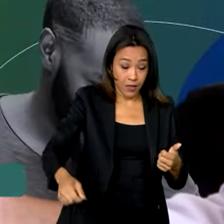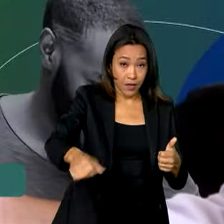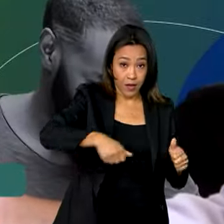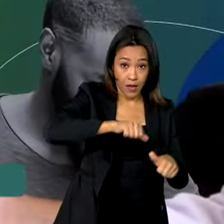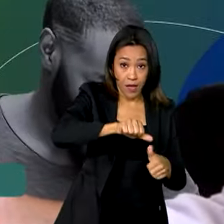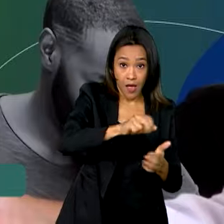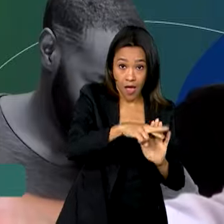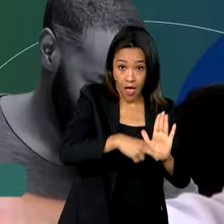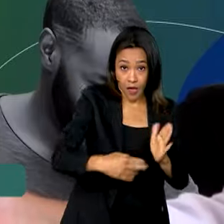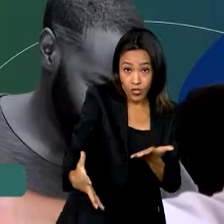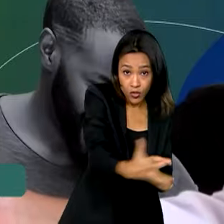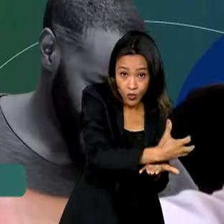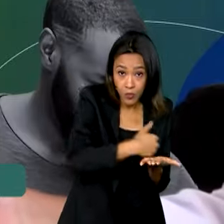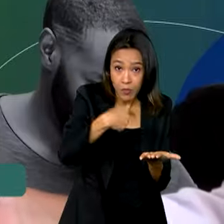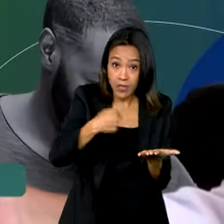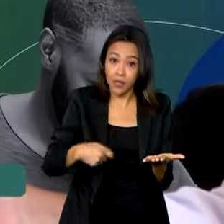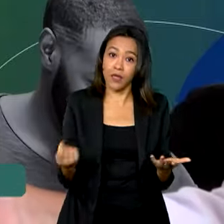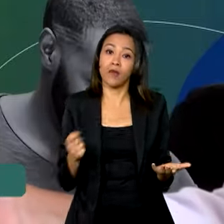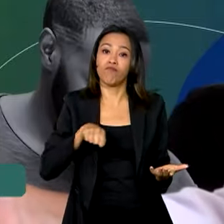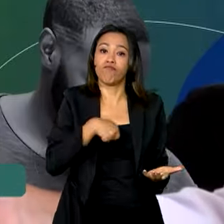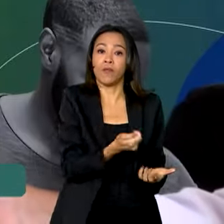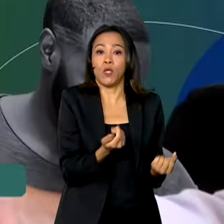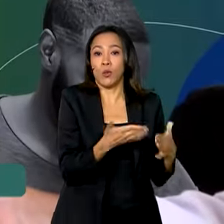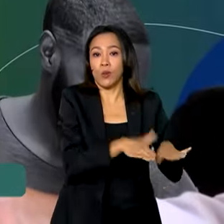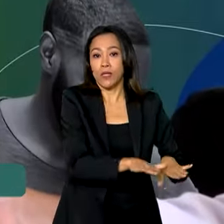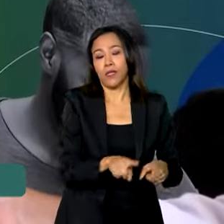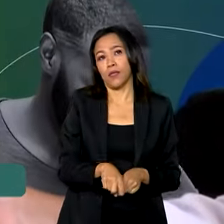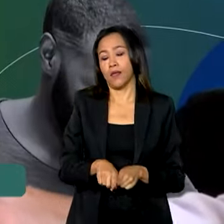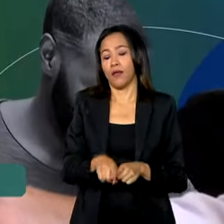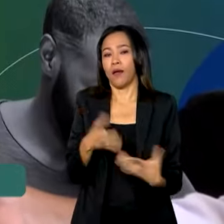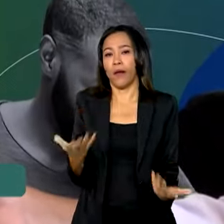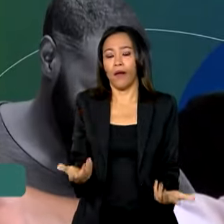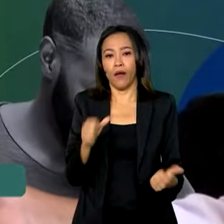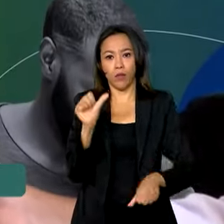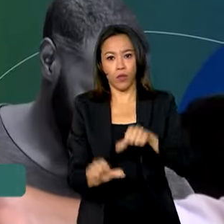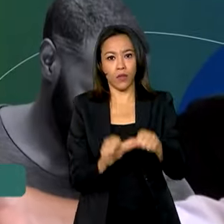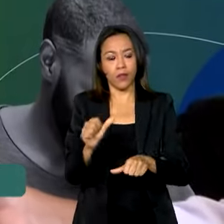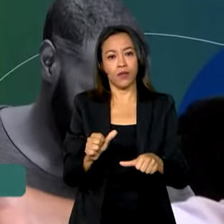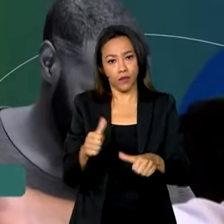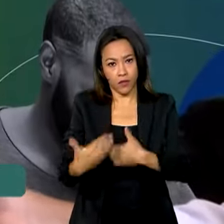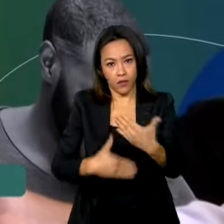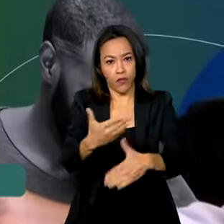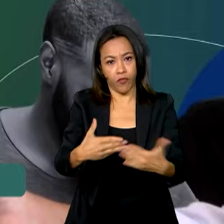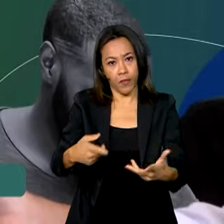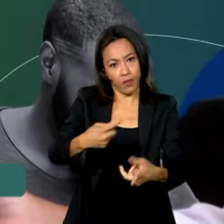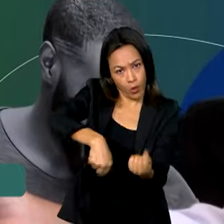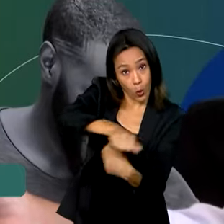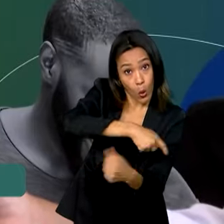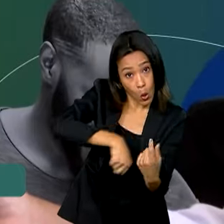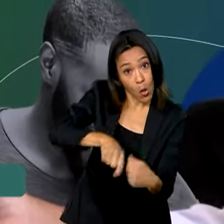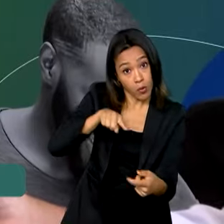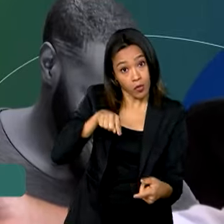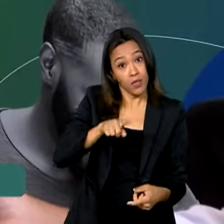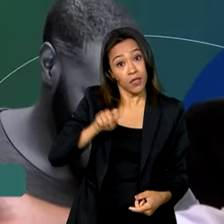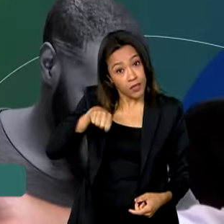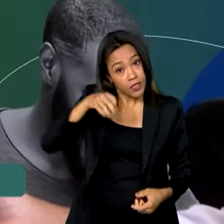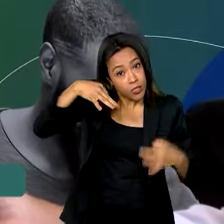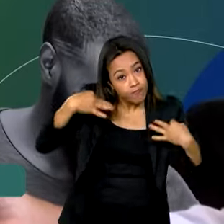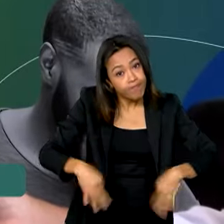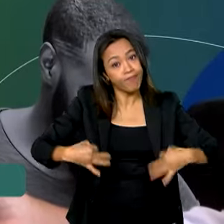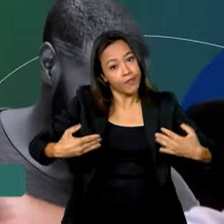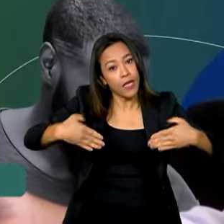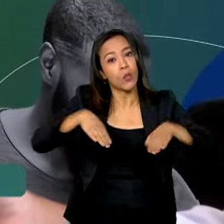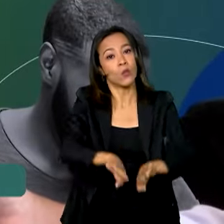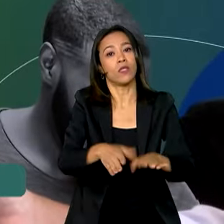reforma tributária efetivamente inclusiva. Se a gente vai fazer uma reforma de crescimento econômico, que seja um crescimento econômico efetivamente